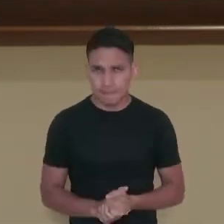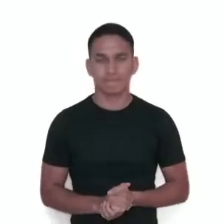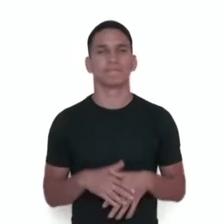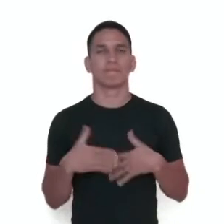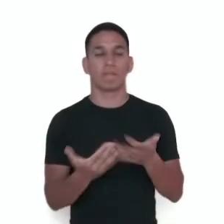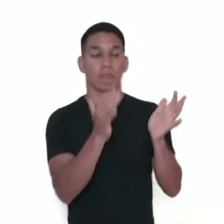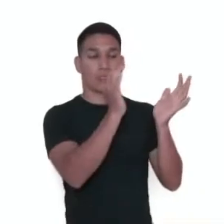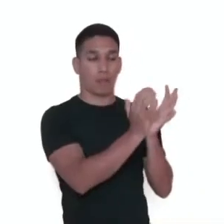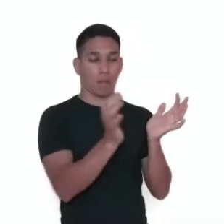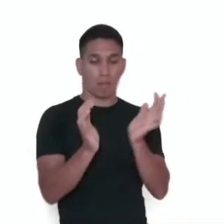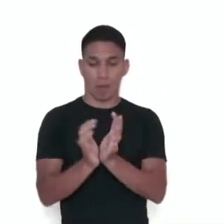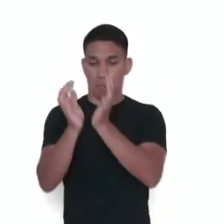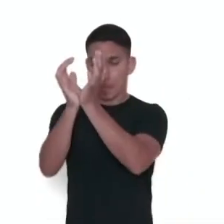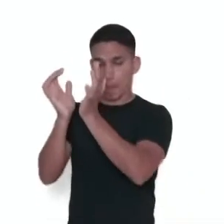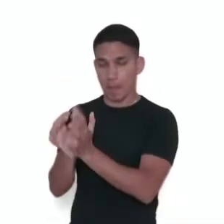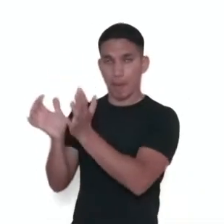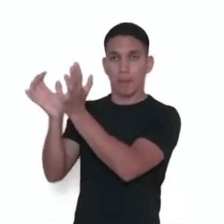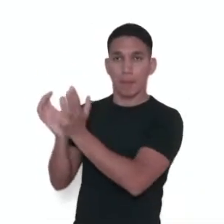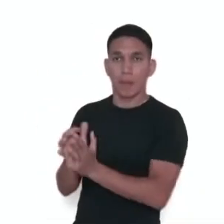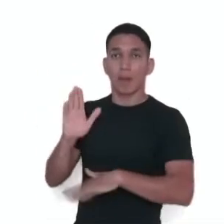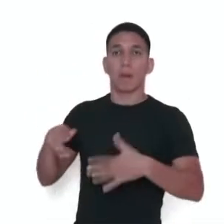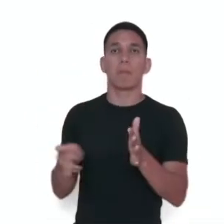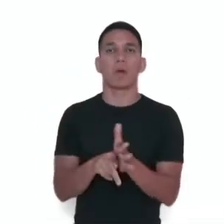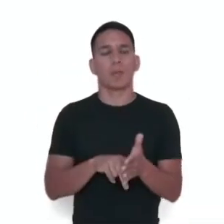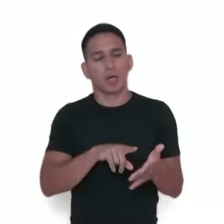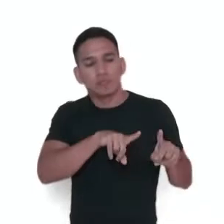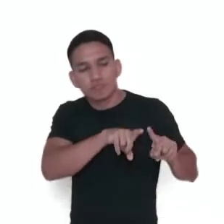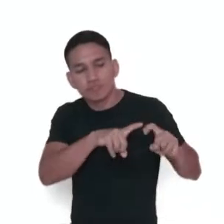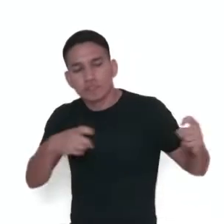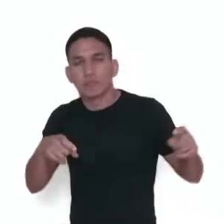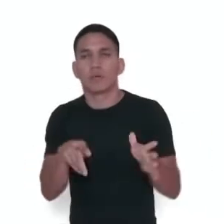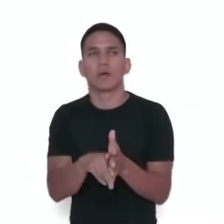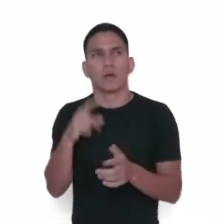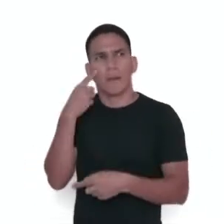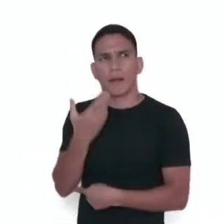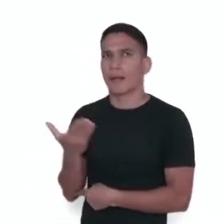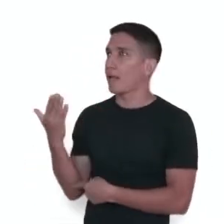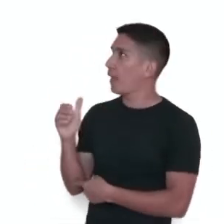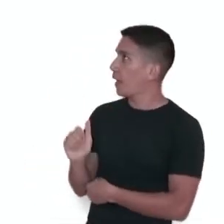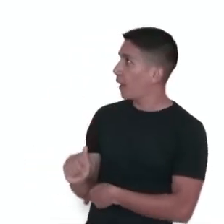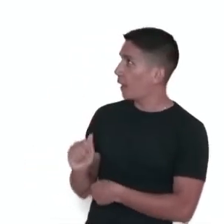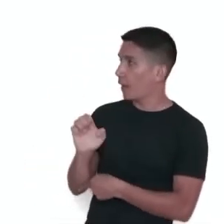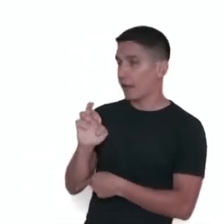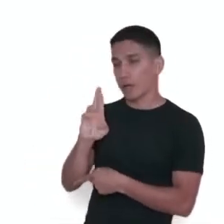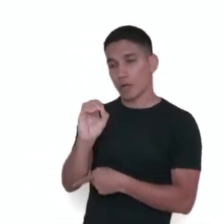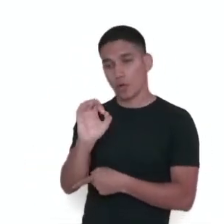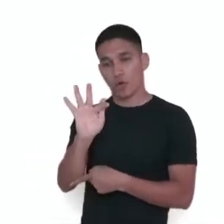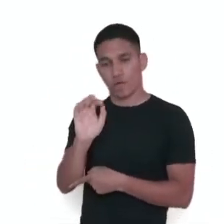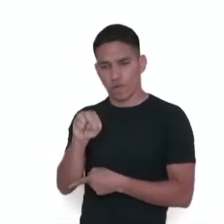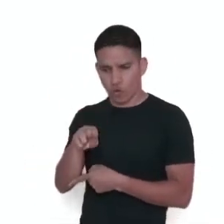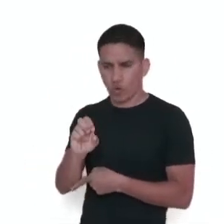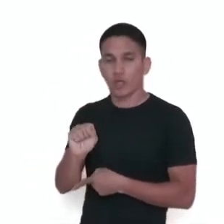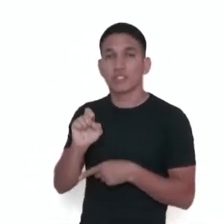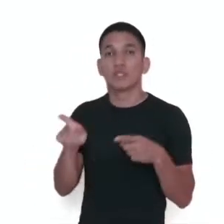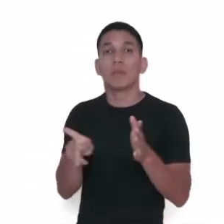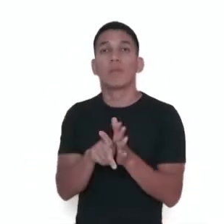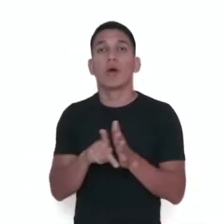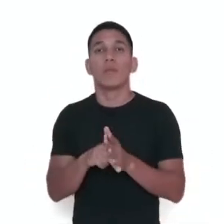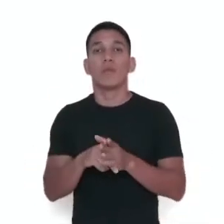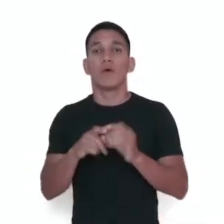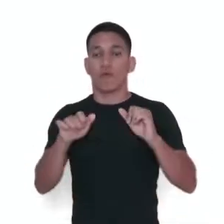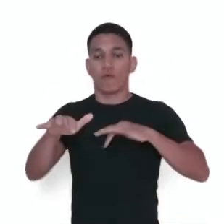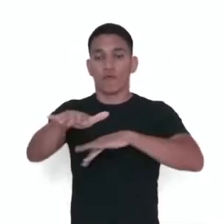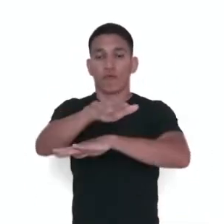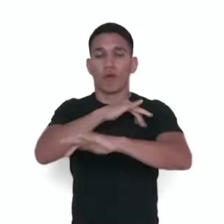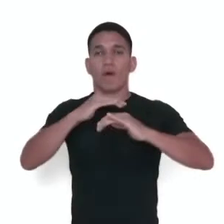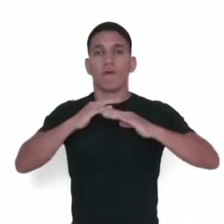Classificação dos instrumentos musicais segundo a organologia. Aerofones, instrumentos cujos sons resultam da vibração do ar, sem passar